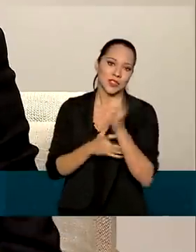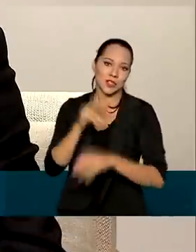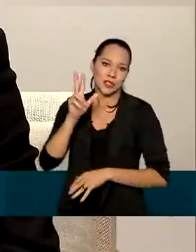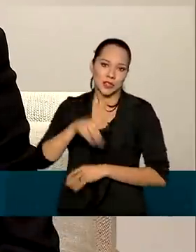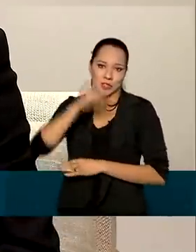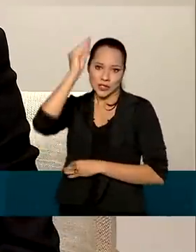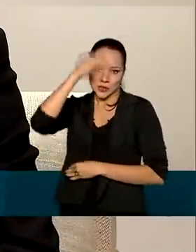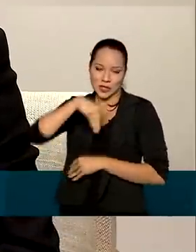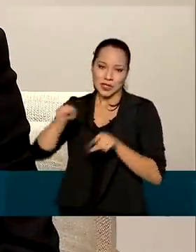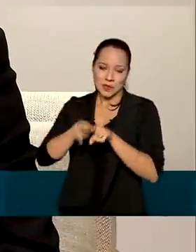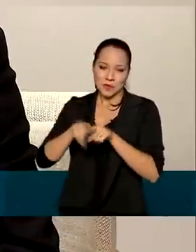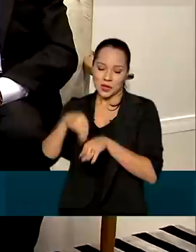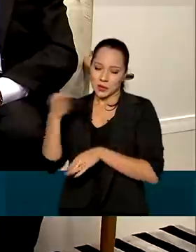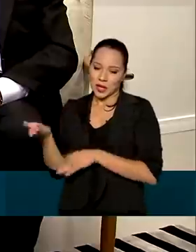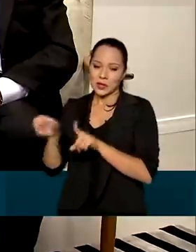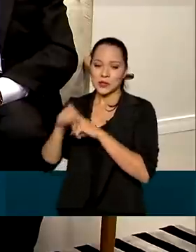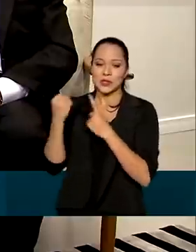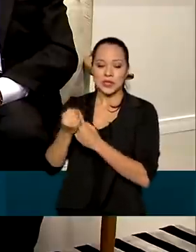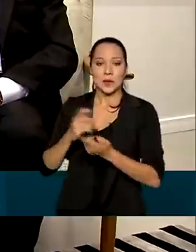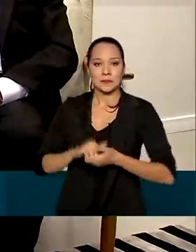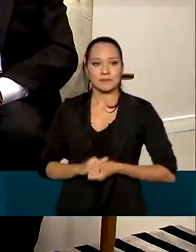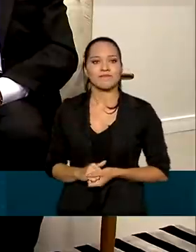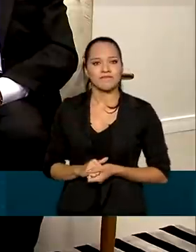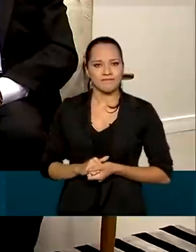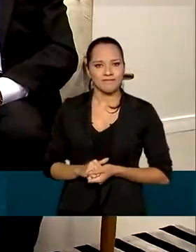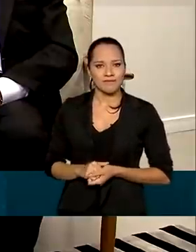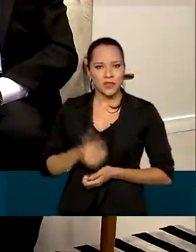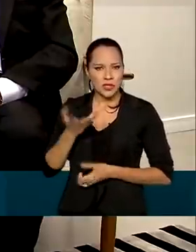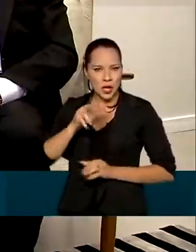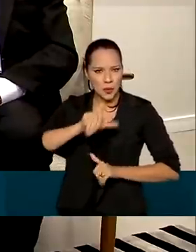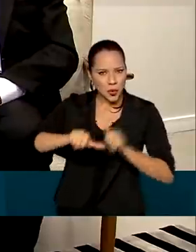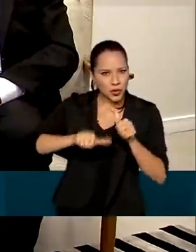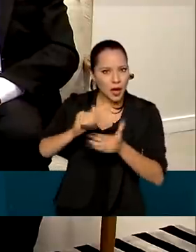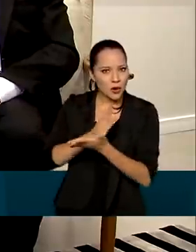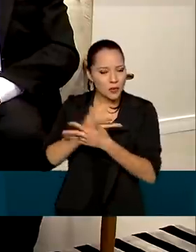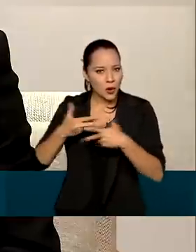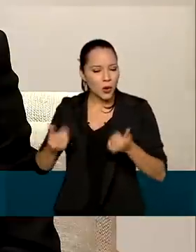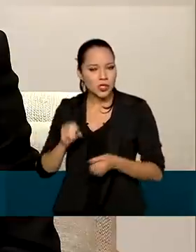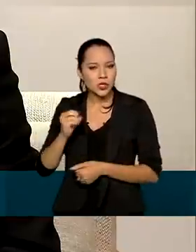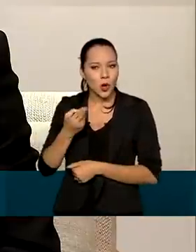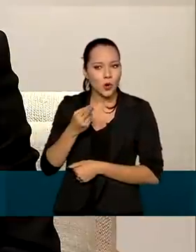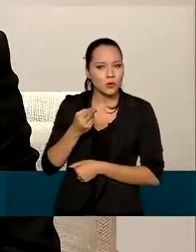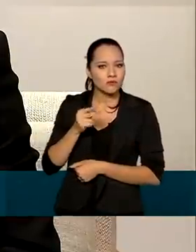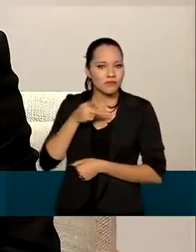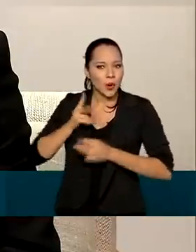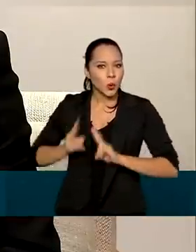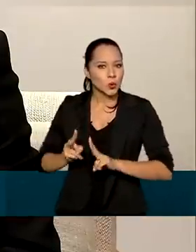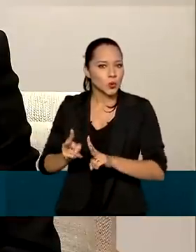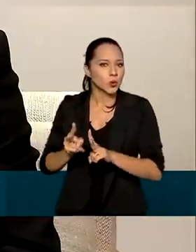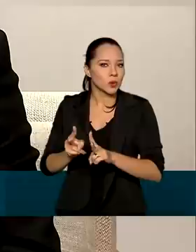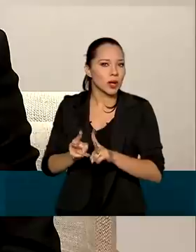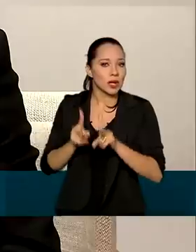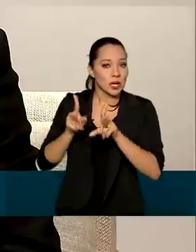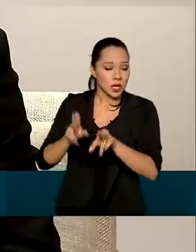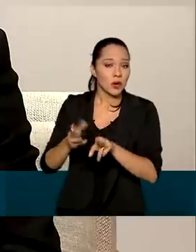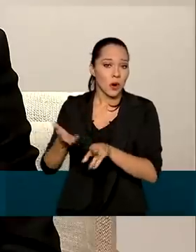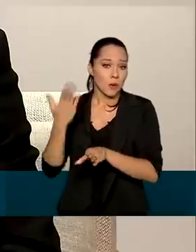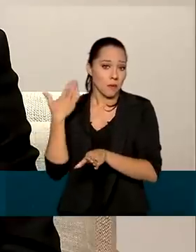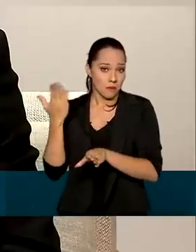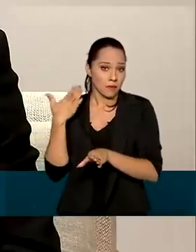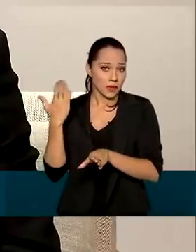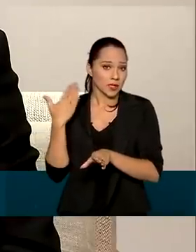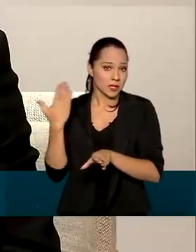descuidando também do lado social. O senhor pretende modificar alguma coisa ou o senhor vai dar continuidade exatamente como vinha sendo feito